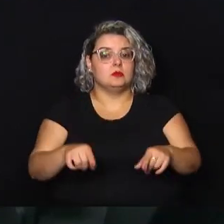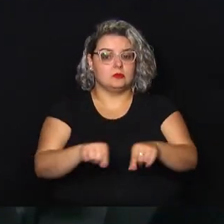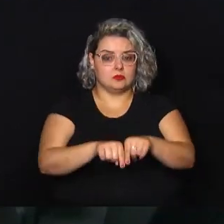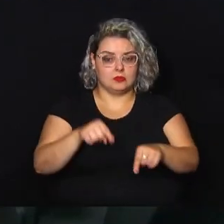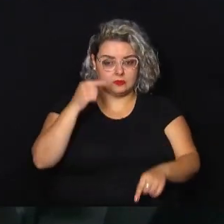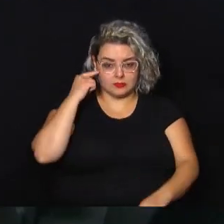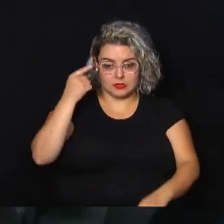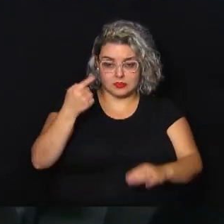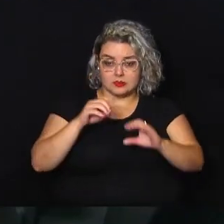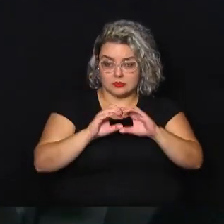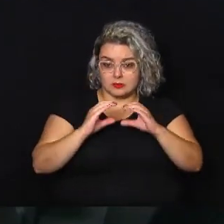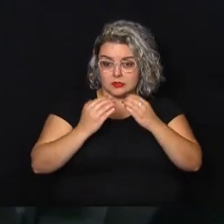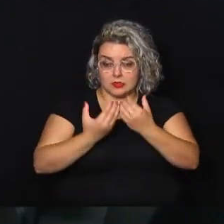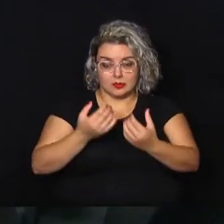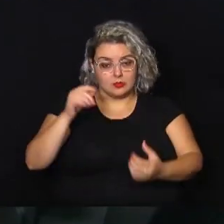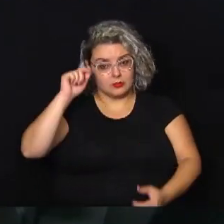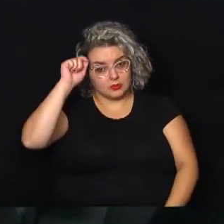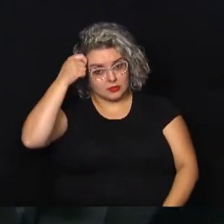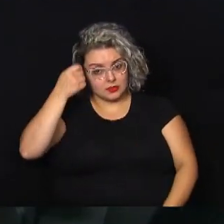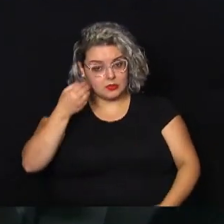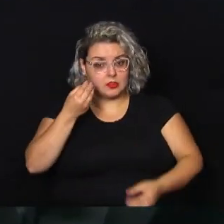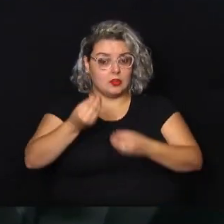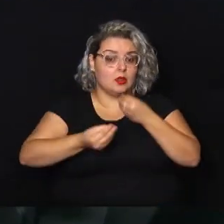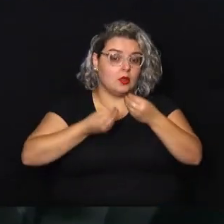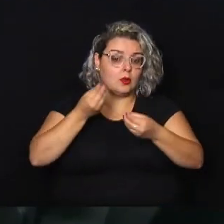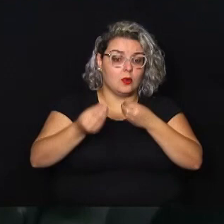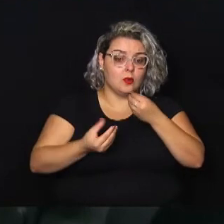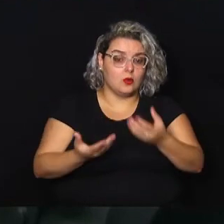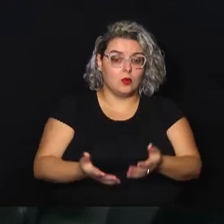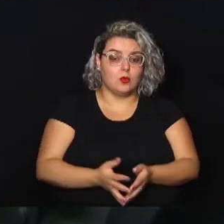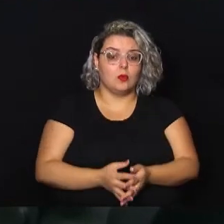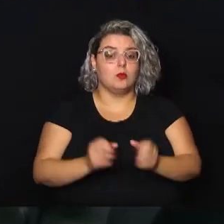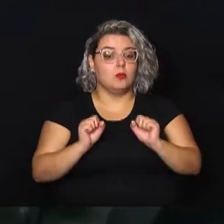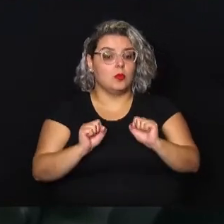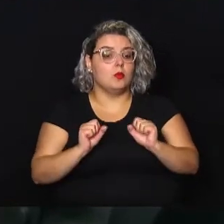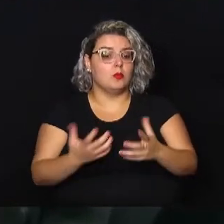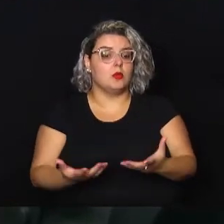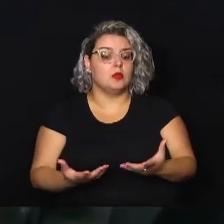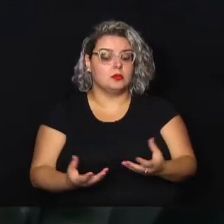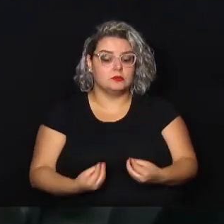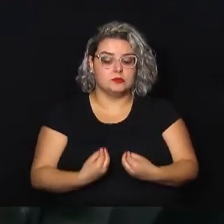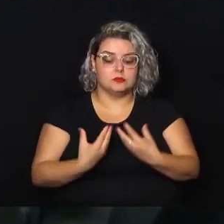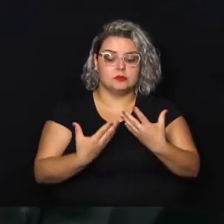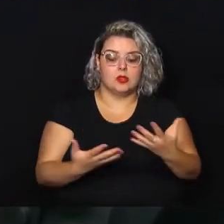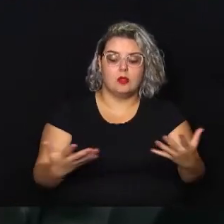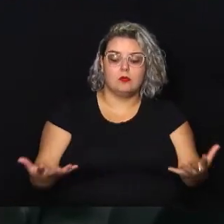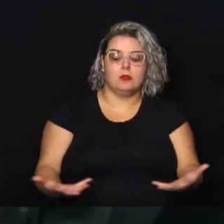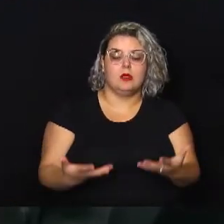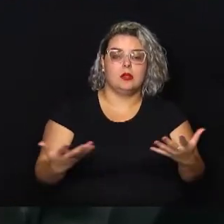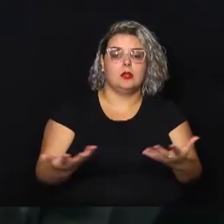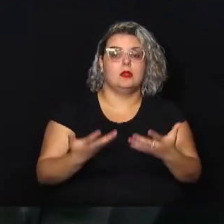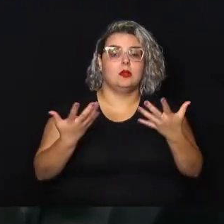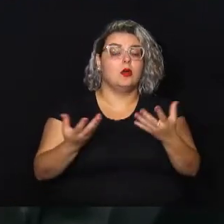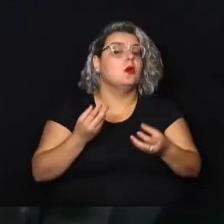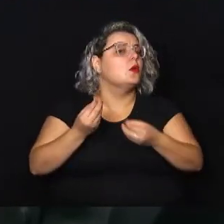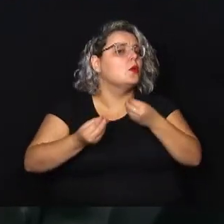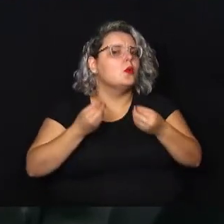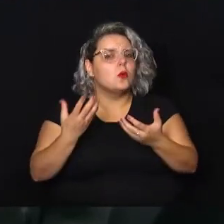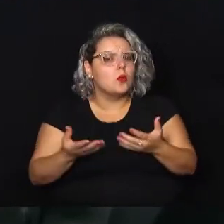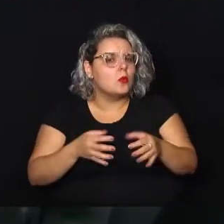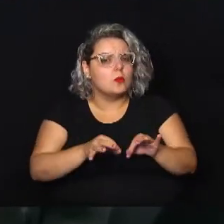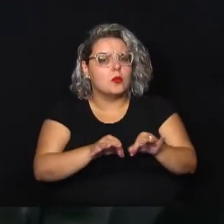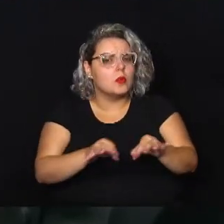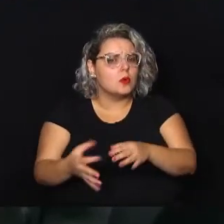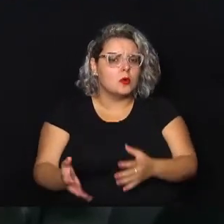comunidade negra, como que a gente pode trazer, né? Um fomento, como que a gente pode organizar